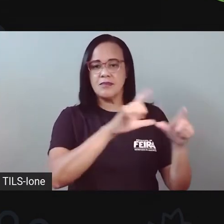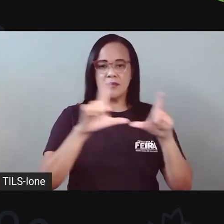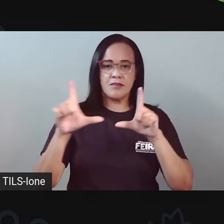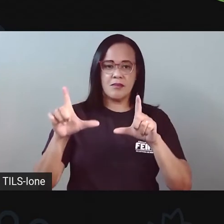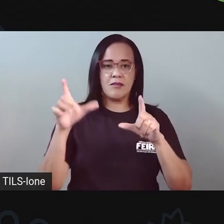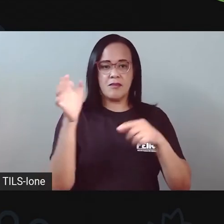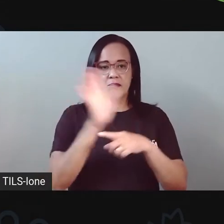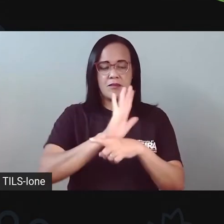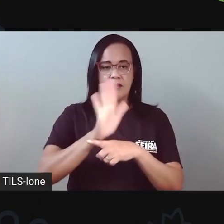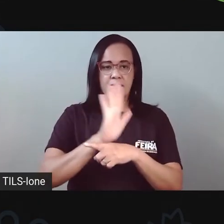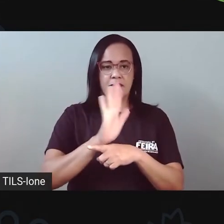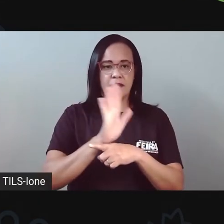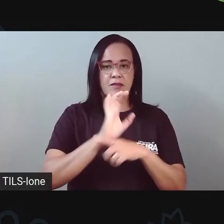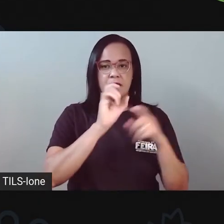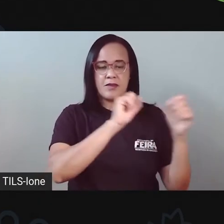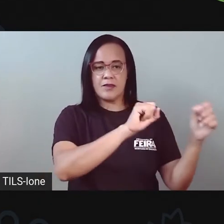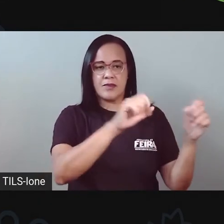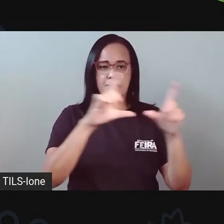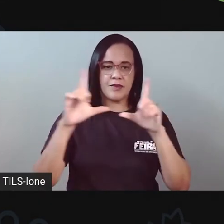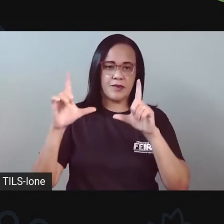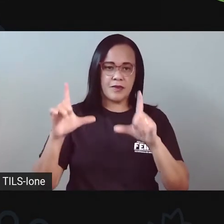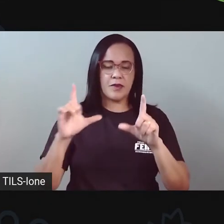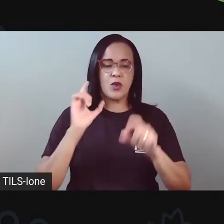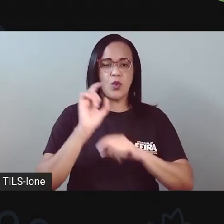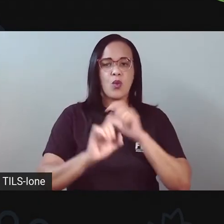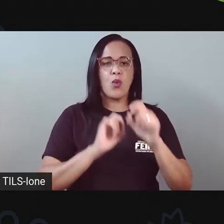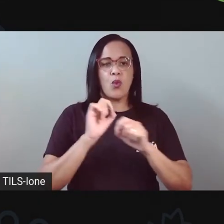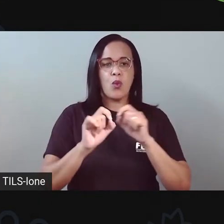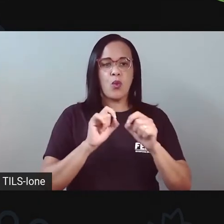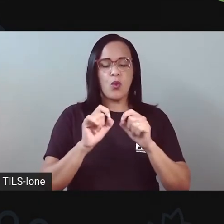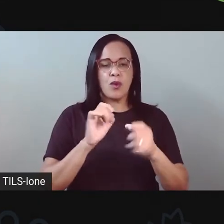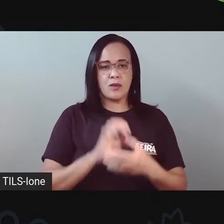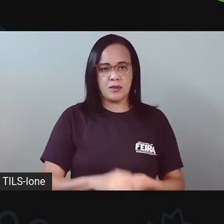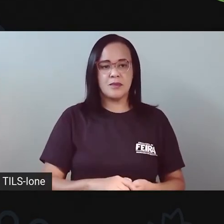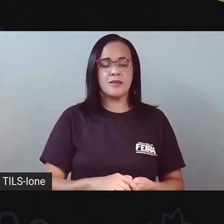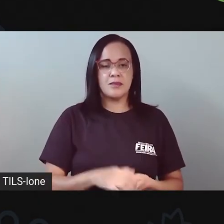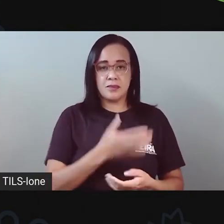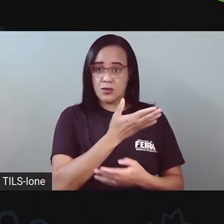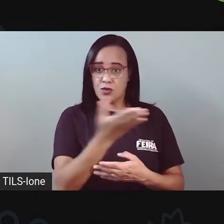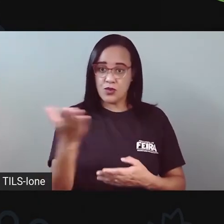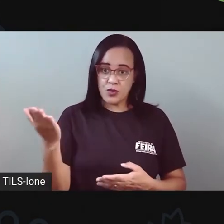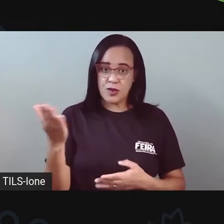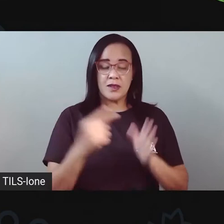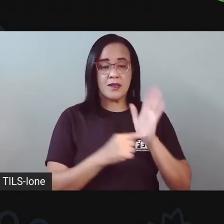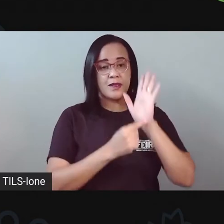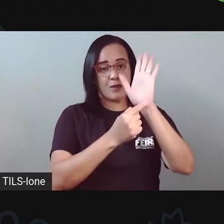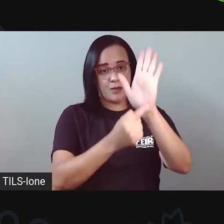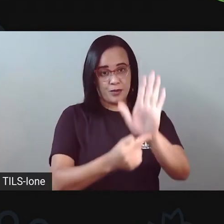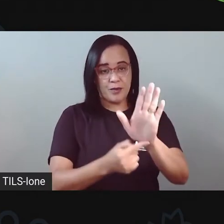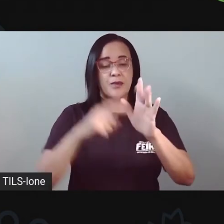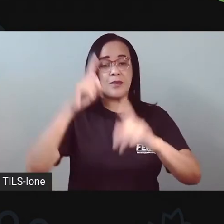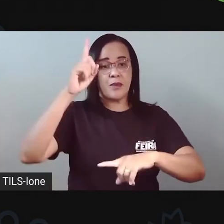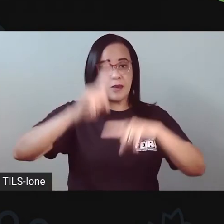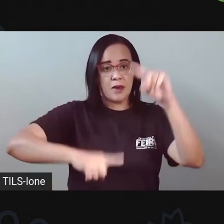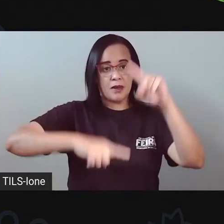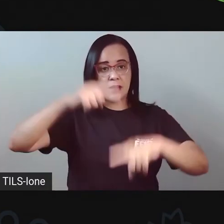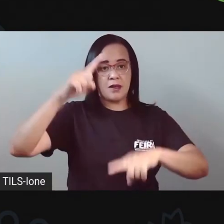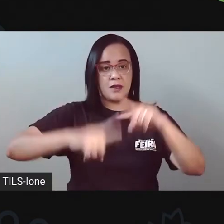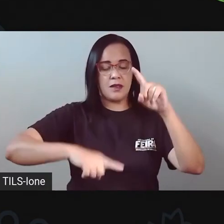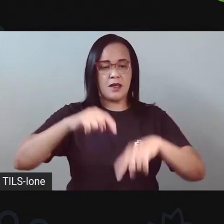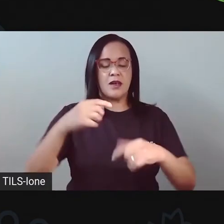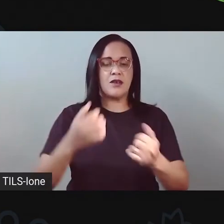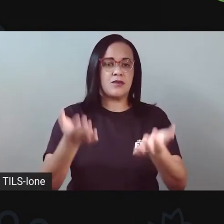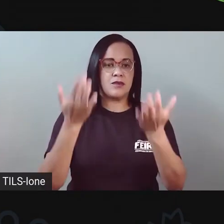o vídeo já sou eu, gente, eu vou compartilhar o slide, o nosso material aqui, né? Vamos lá,